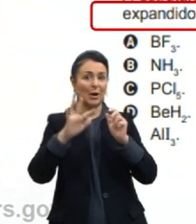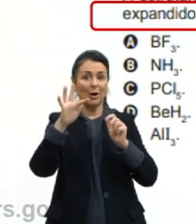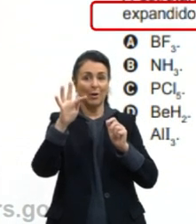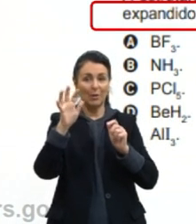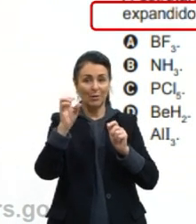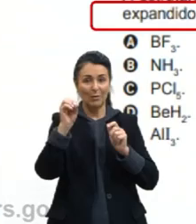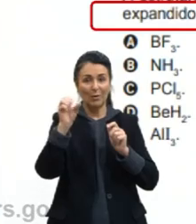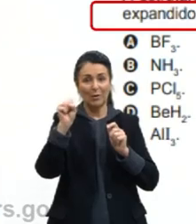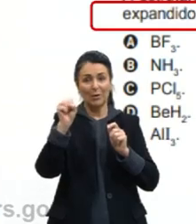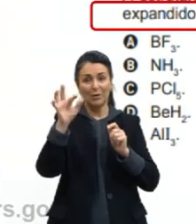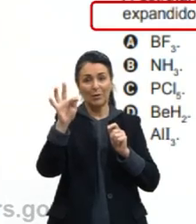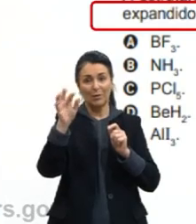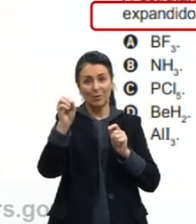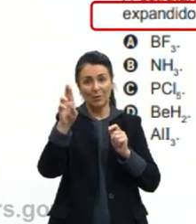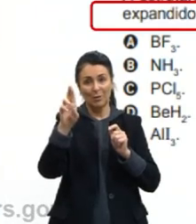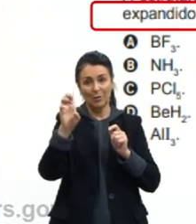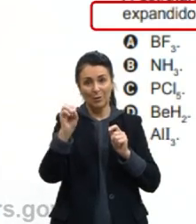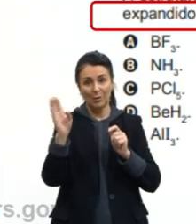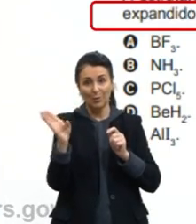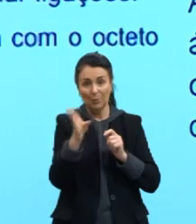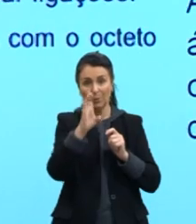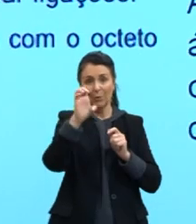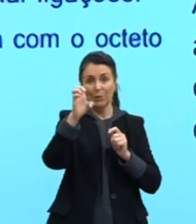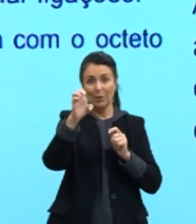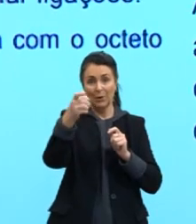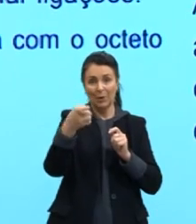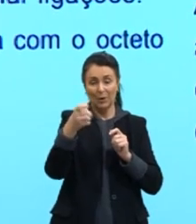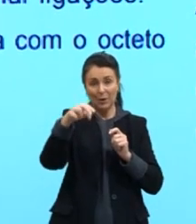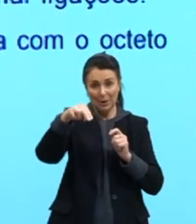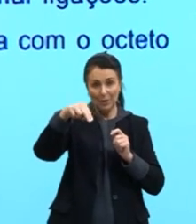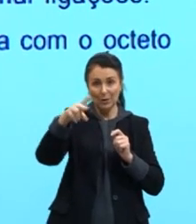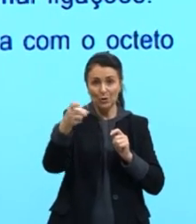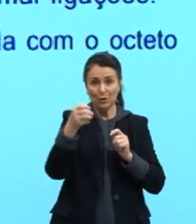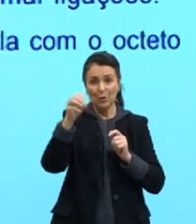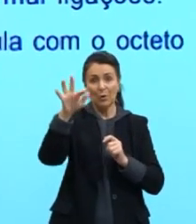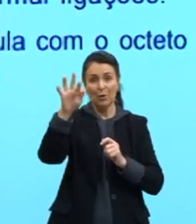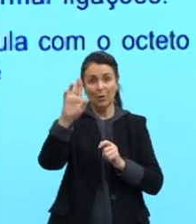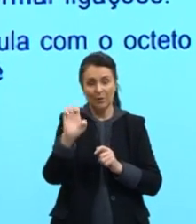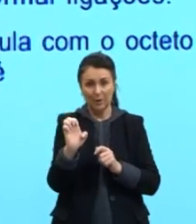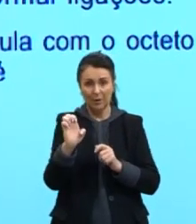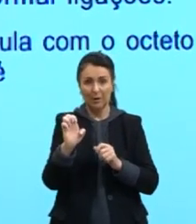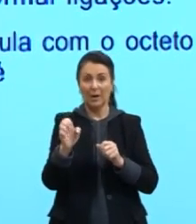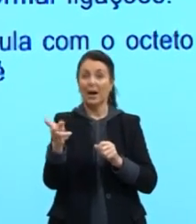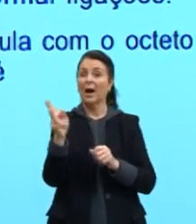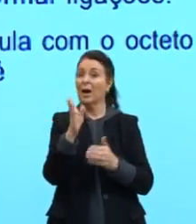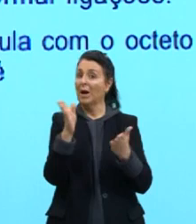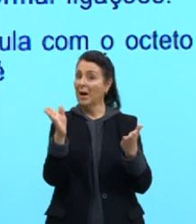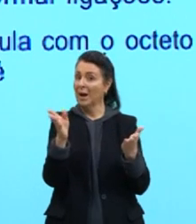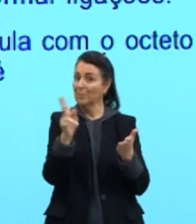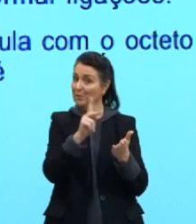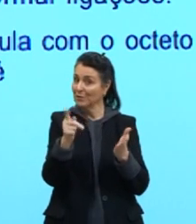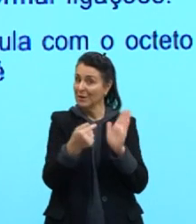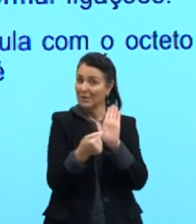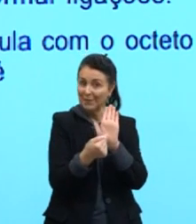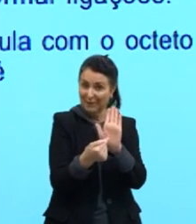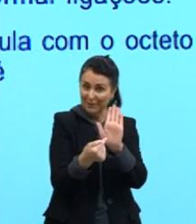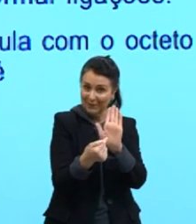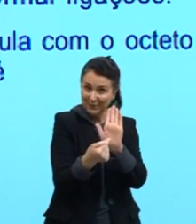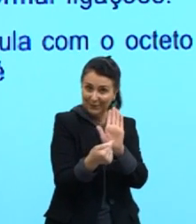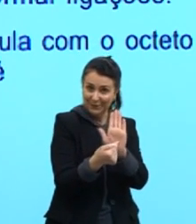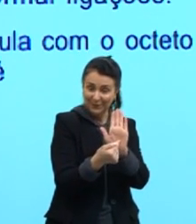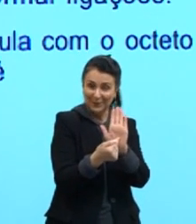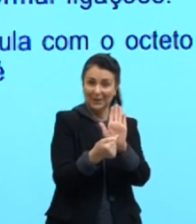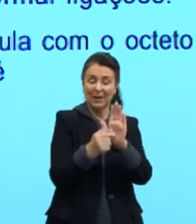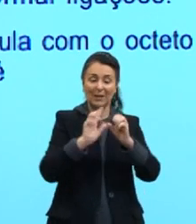enxofre. Se nós analisarmos a distribuição, vamos realizar a distribuição, fiquei com medo, vou realizar. Se eu realizar a